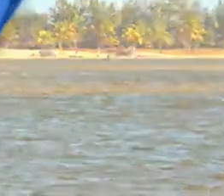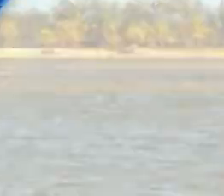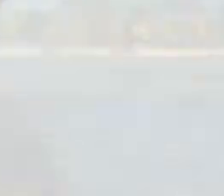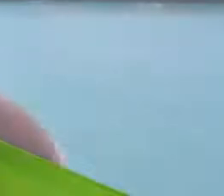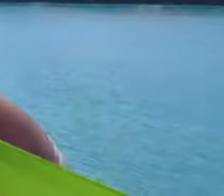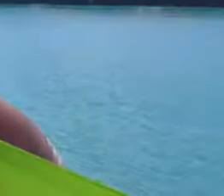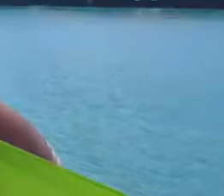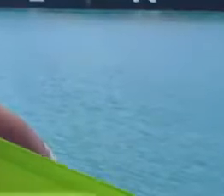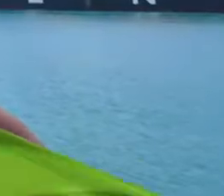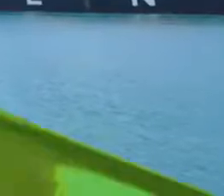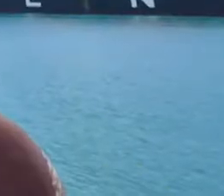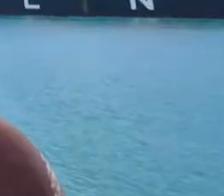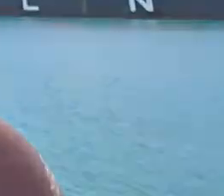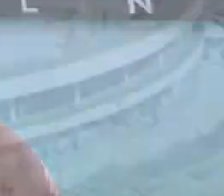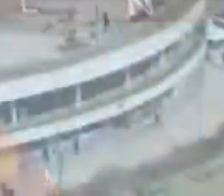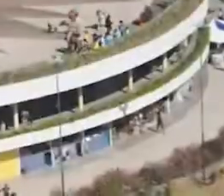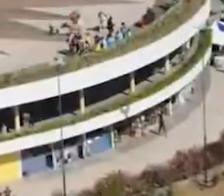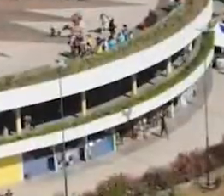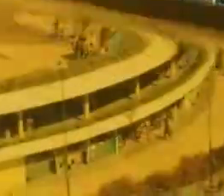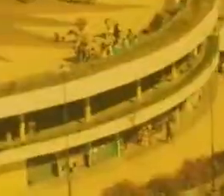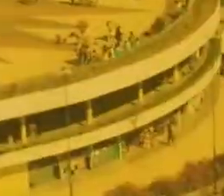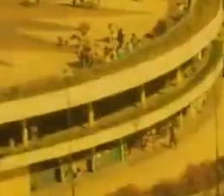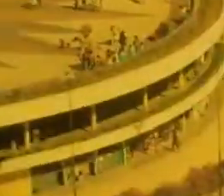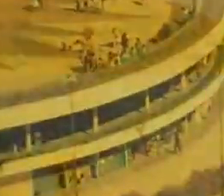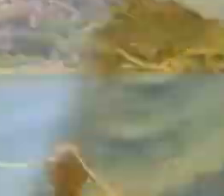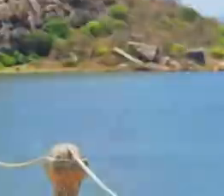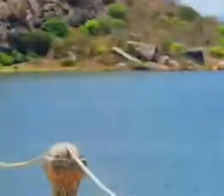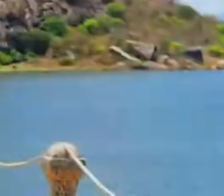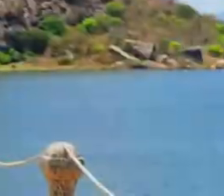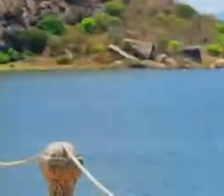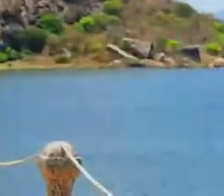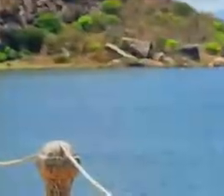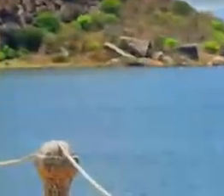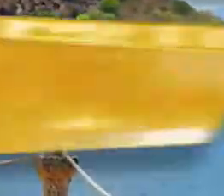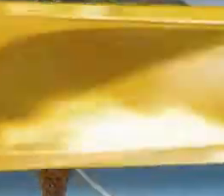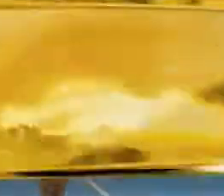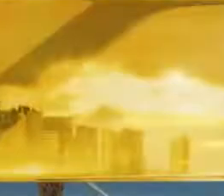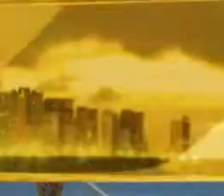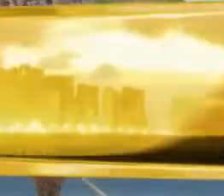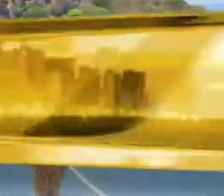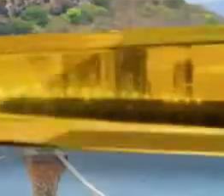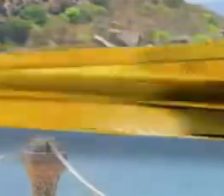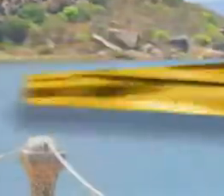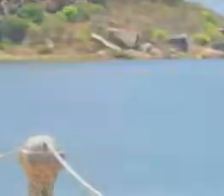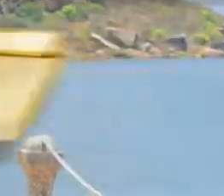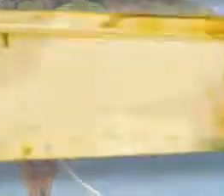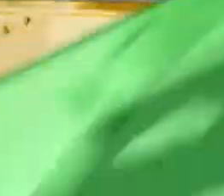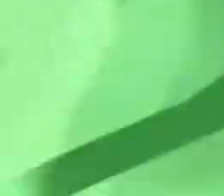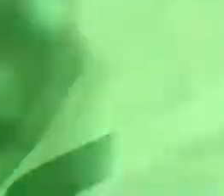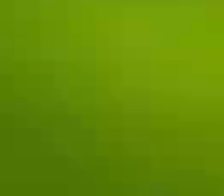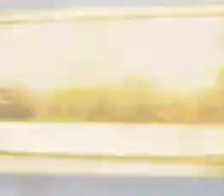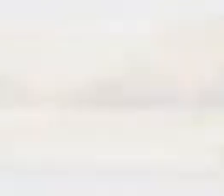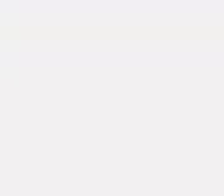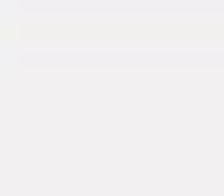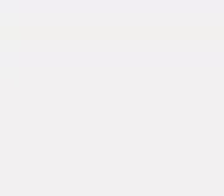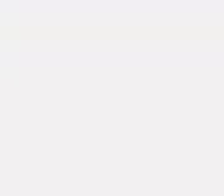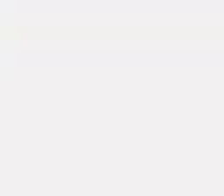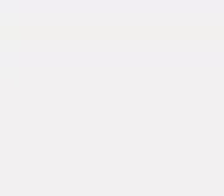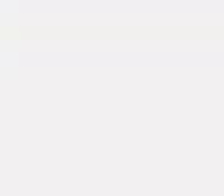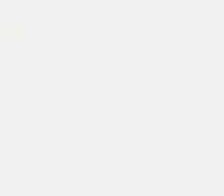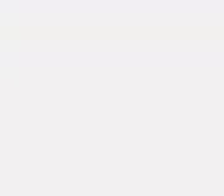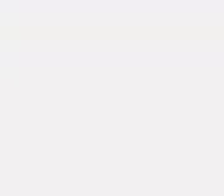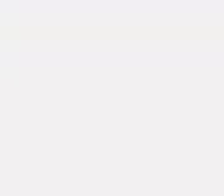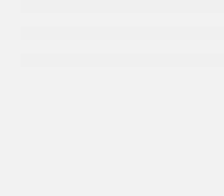Nossa marca é mudar pra você se ver melhor Aqui na TV Assembleia